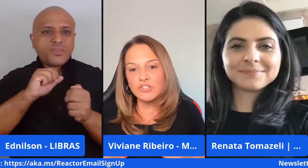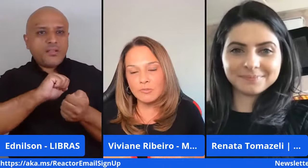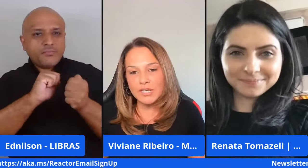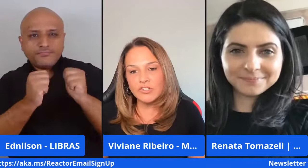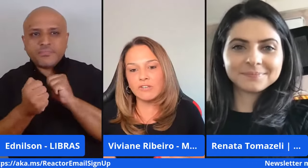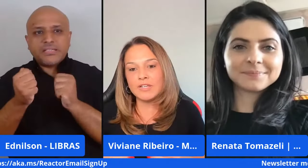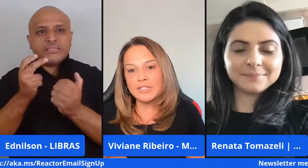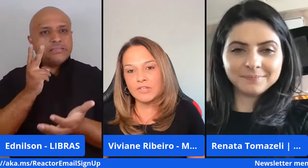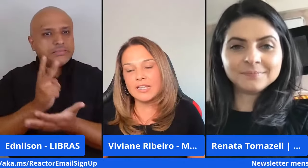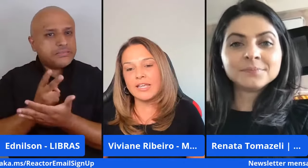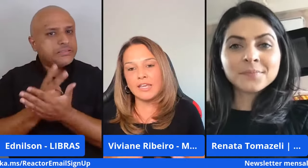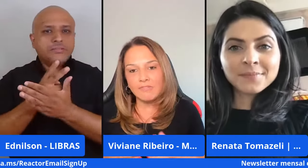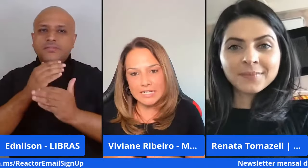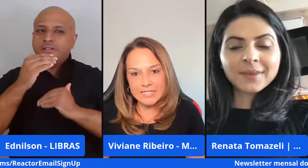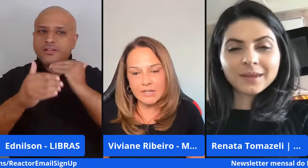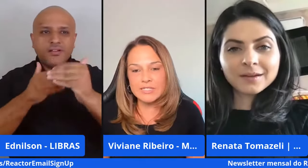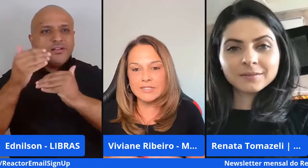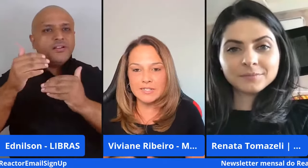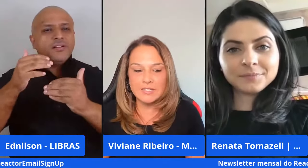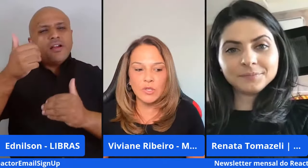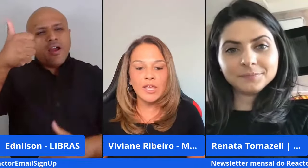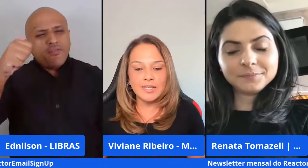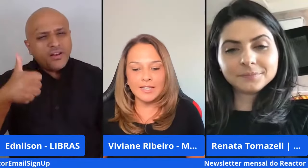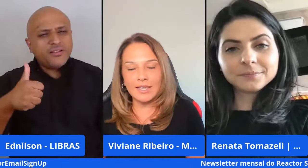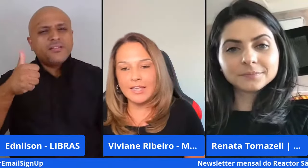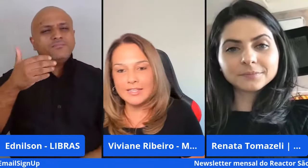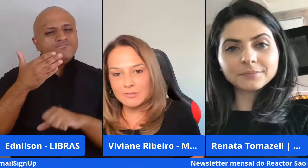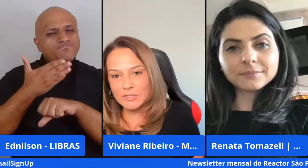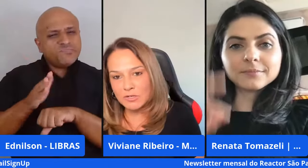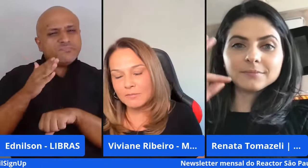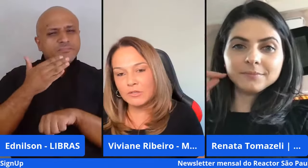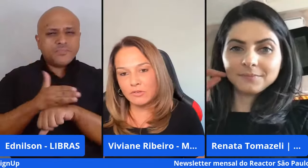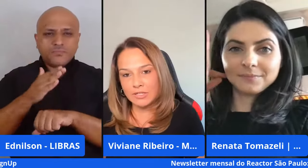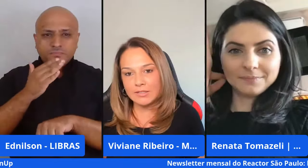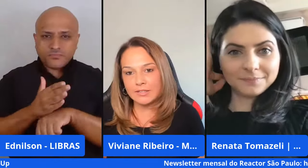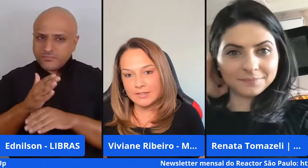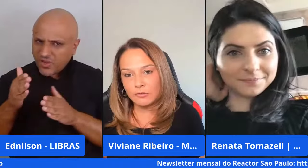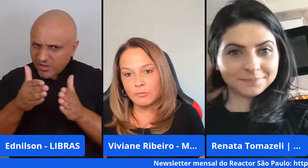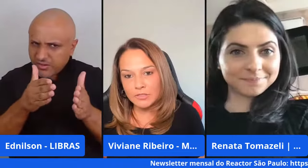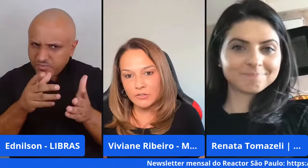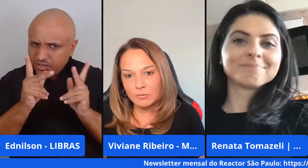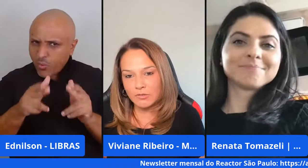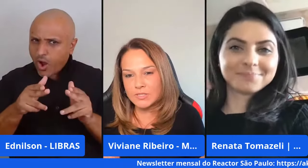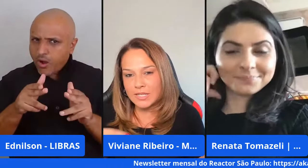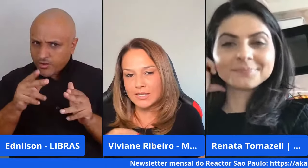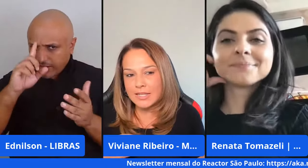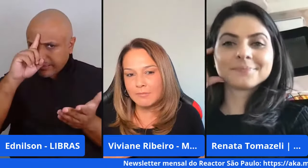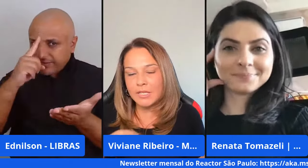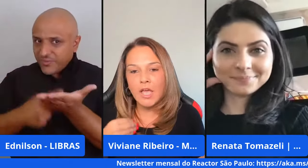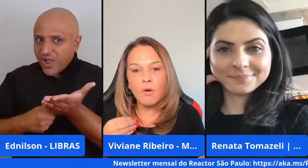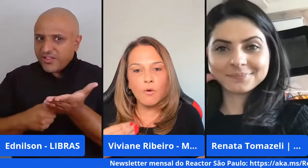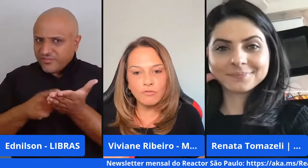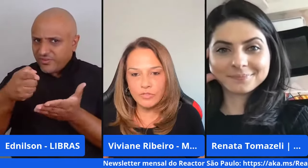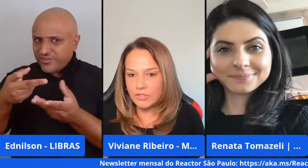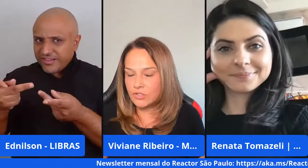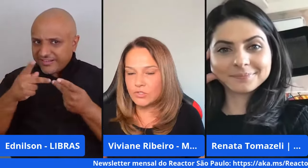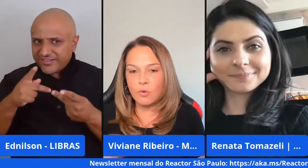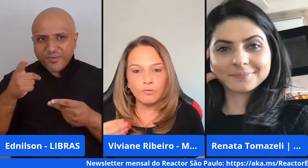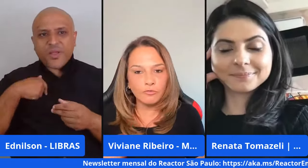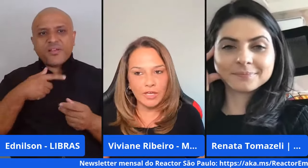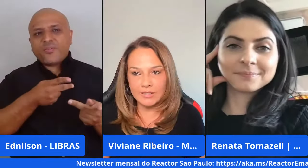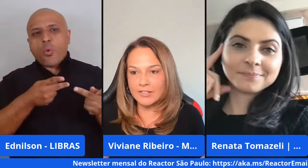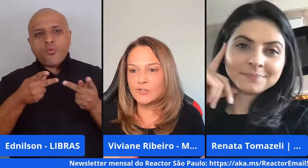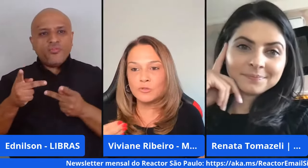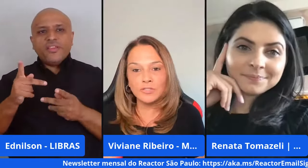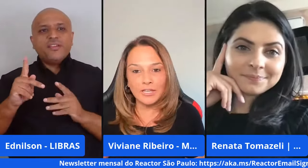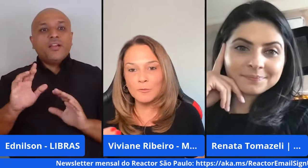constantemente estar fazendo essa reavaliação esse exercício será que é esse mesmo caminho que eu queria estar tomando você recebe convites